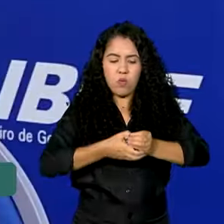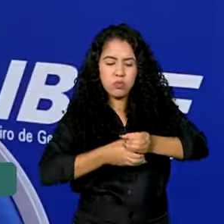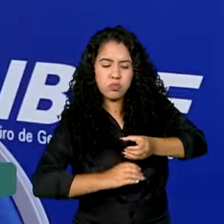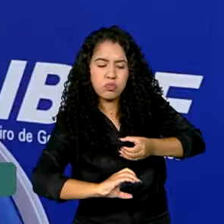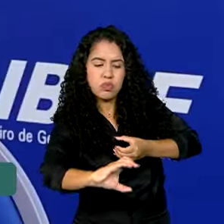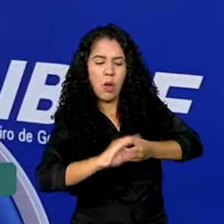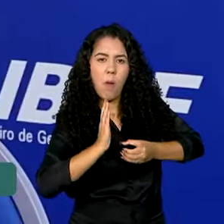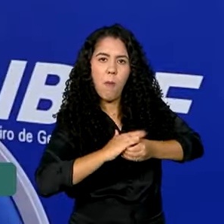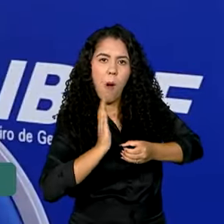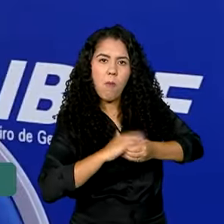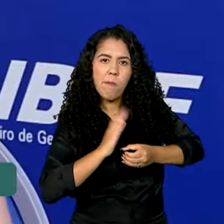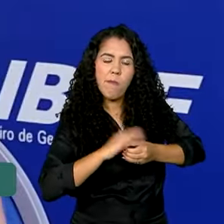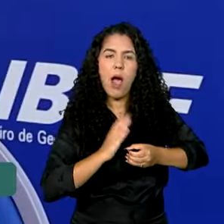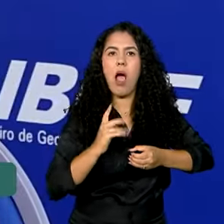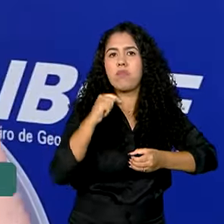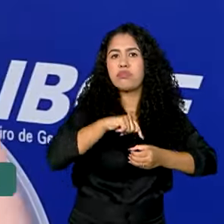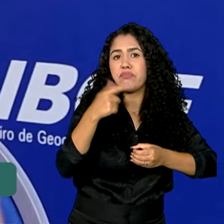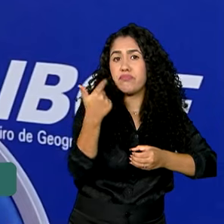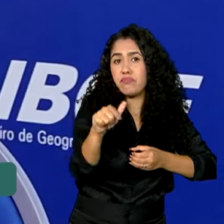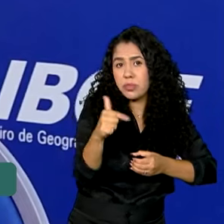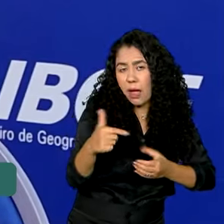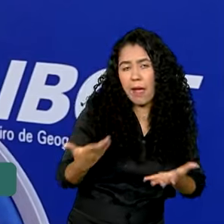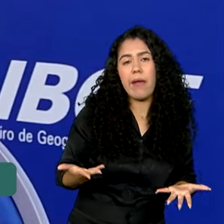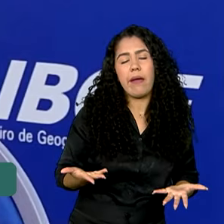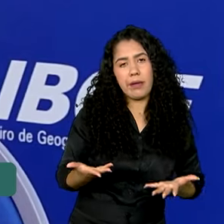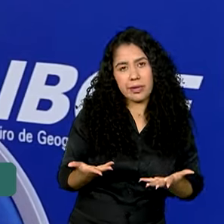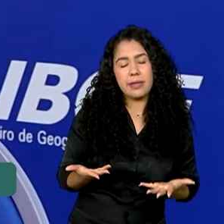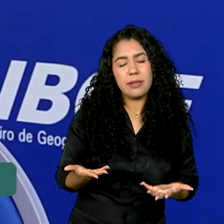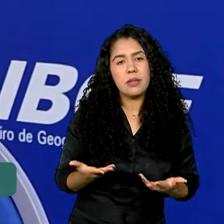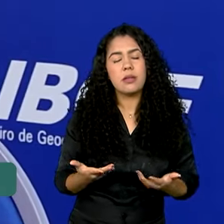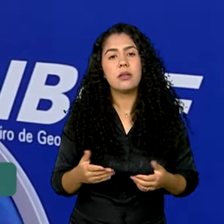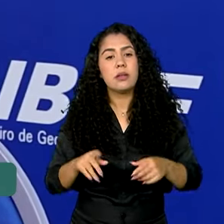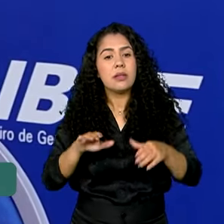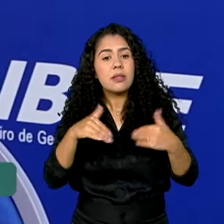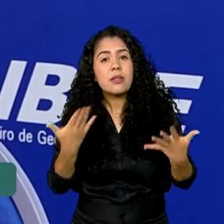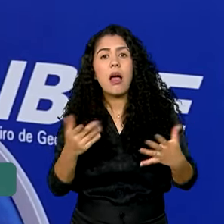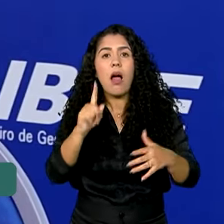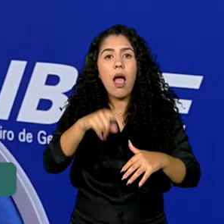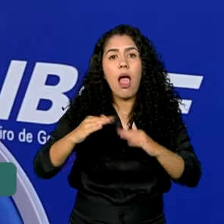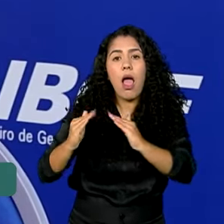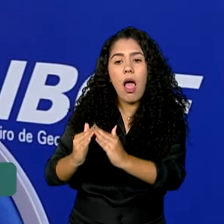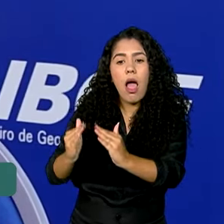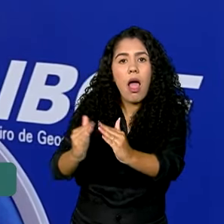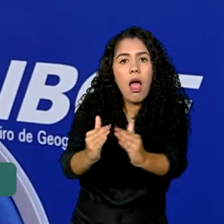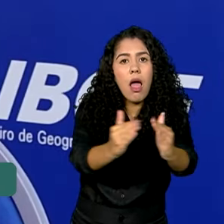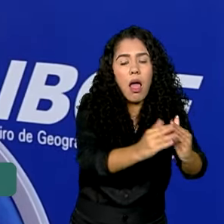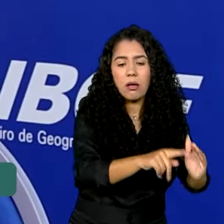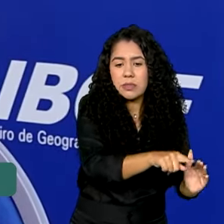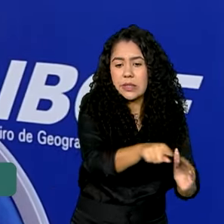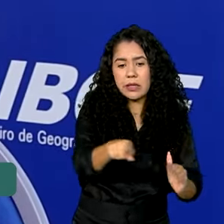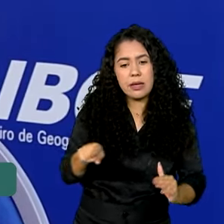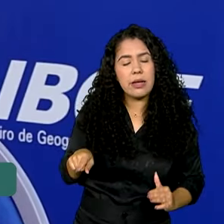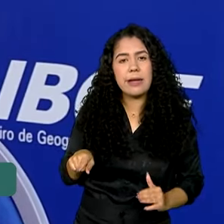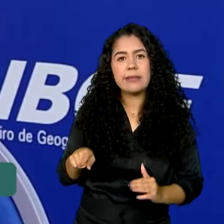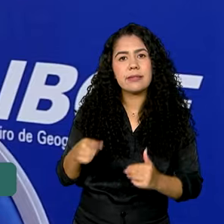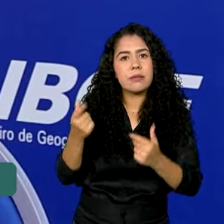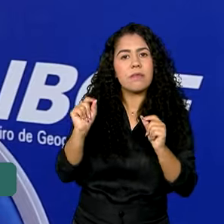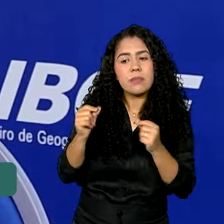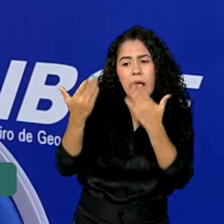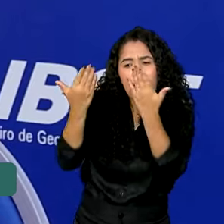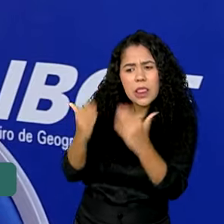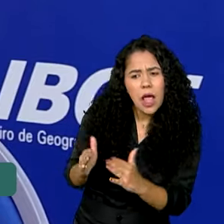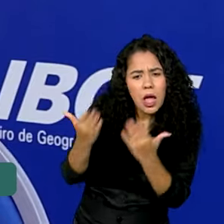através do banheiro, porque a gente só vai ter esgoto se a gente tiver banheiro. Então, são domicílios onde a gente não vai fazer essa análise da